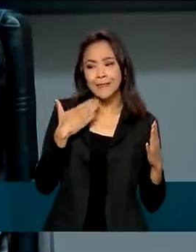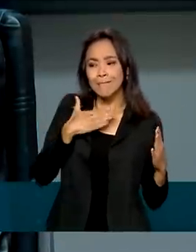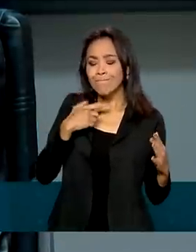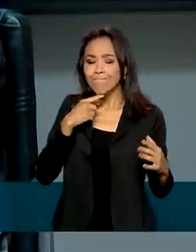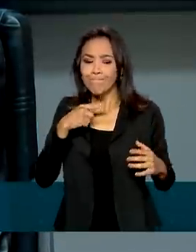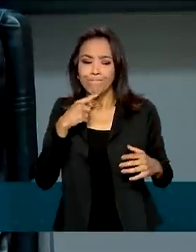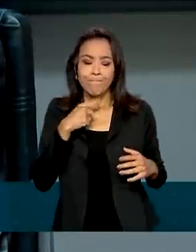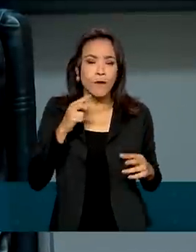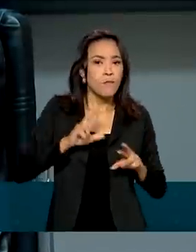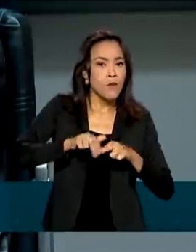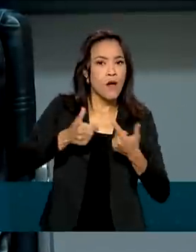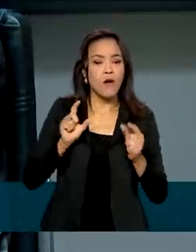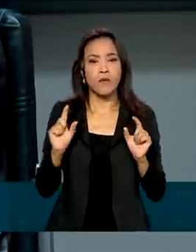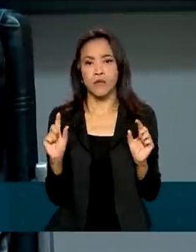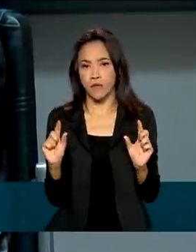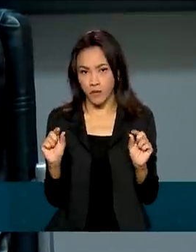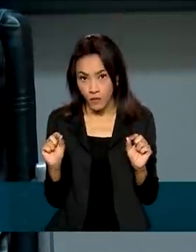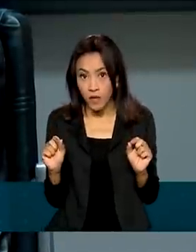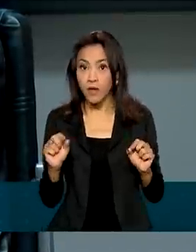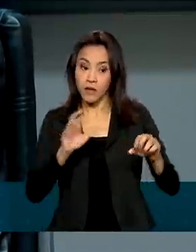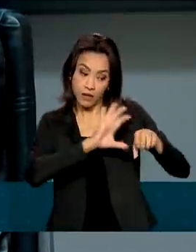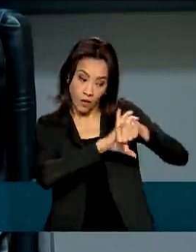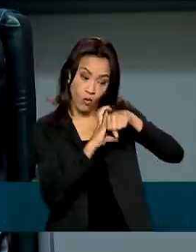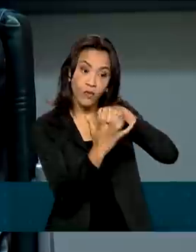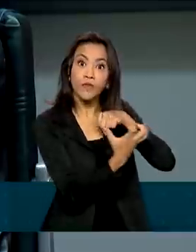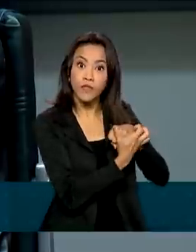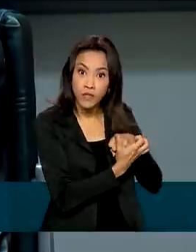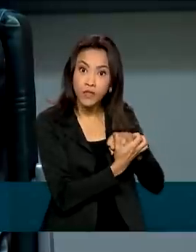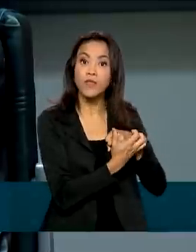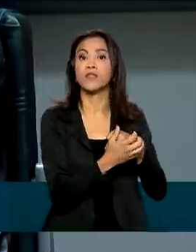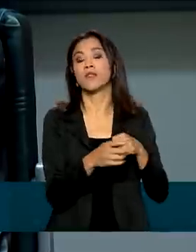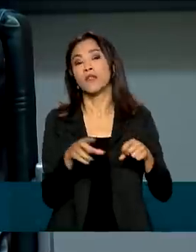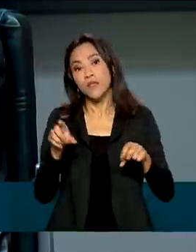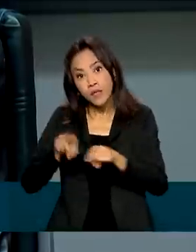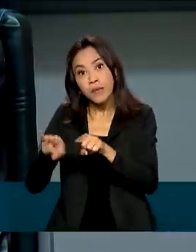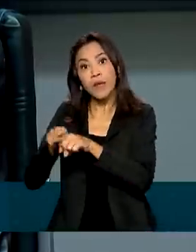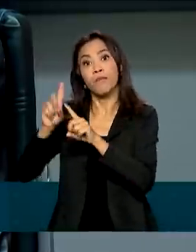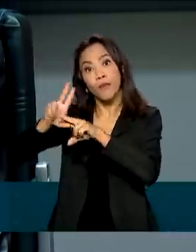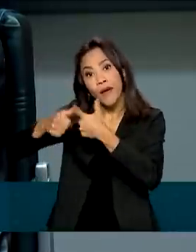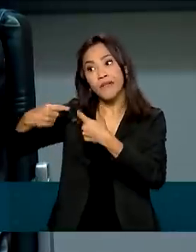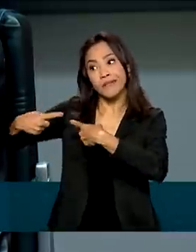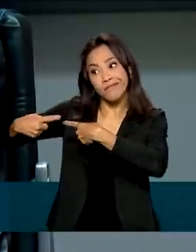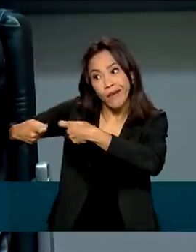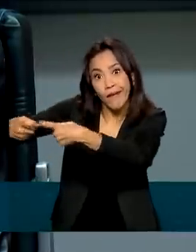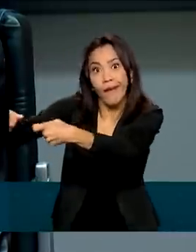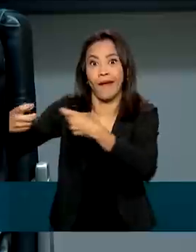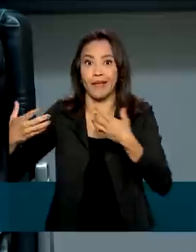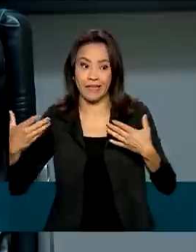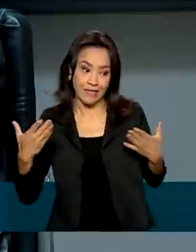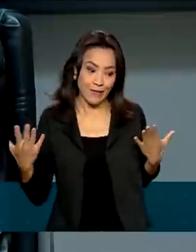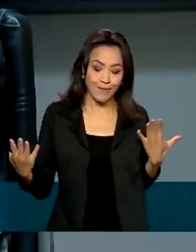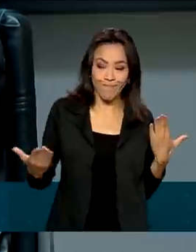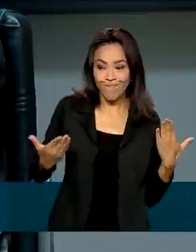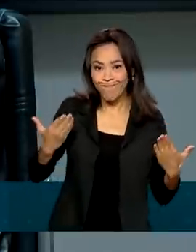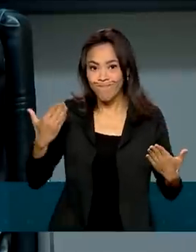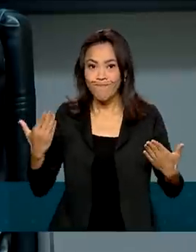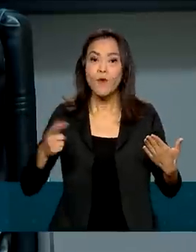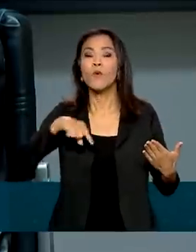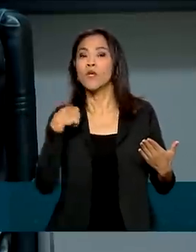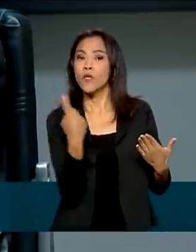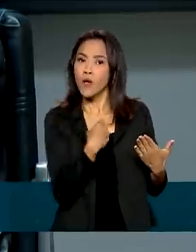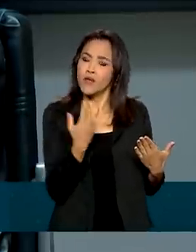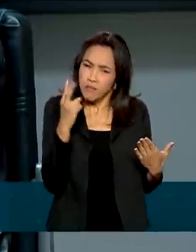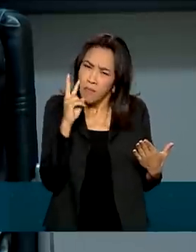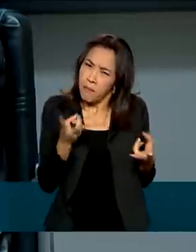pela questão ainda da Covid, seja pela questão agora da guerra. Então, de qualquer maneira, o que a gente vê é uma